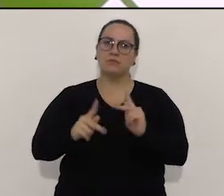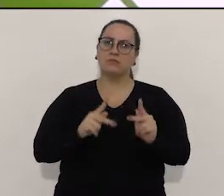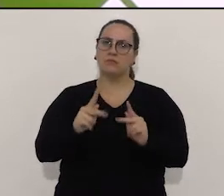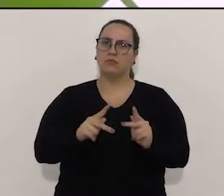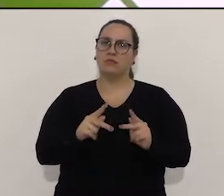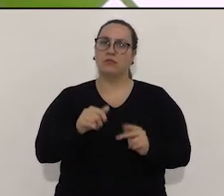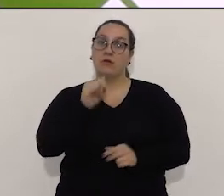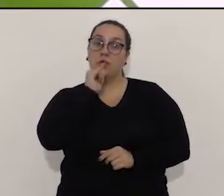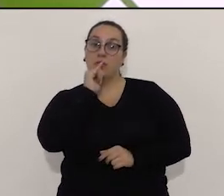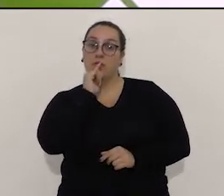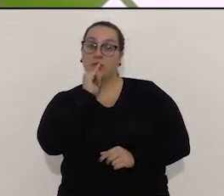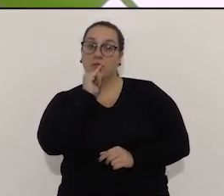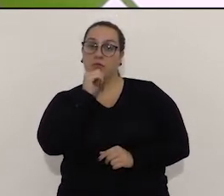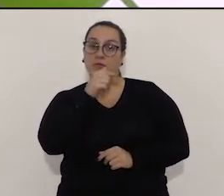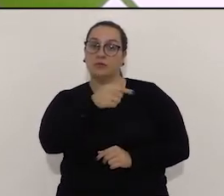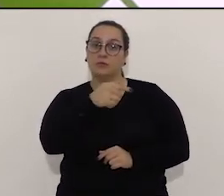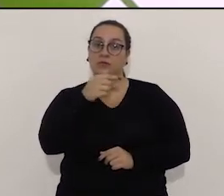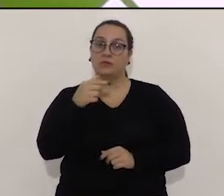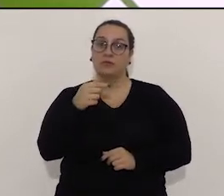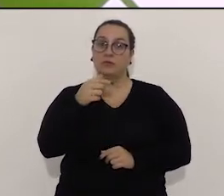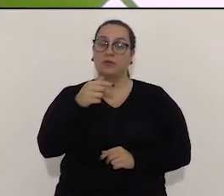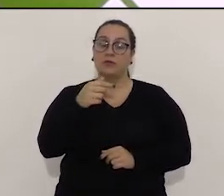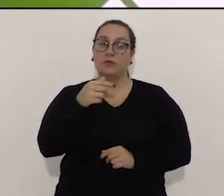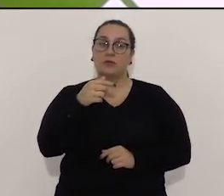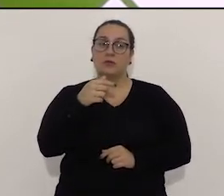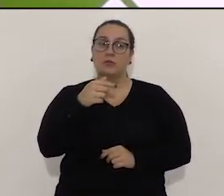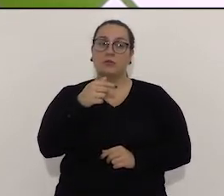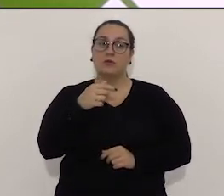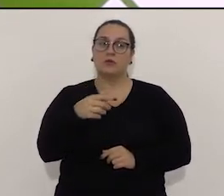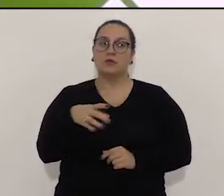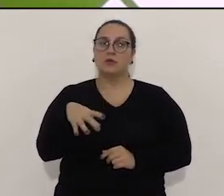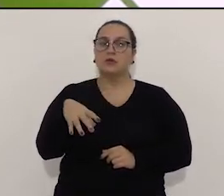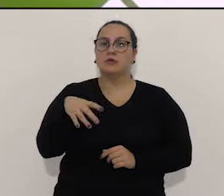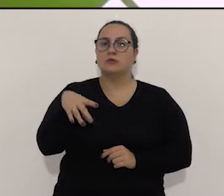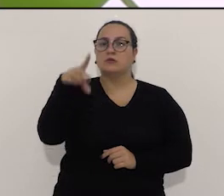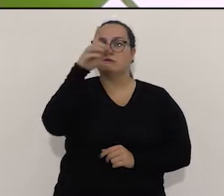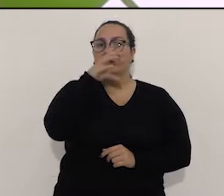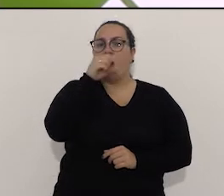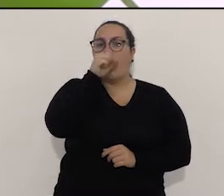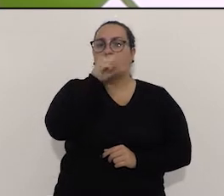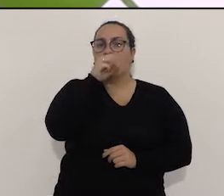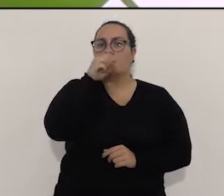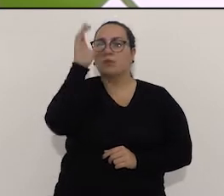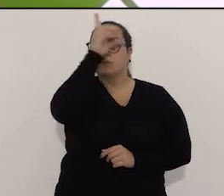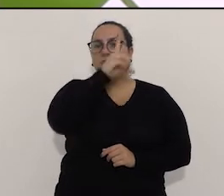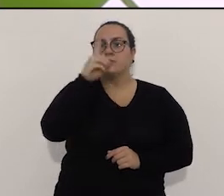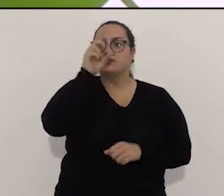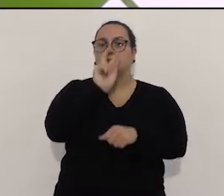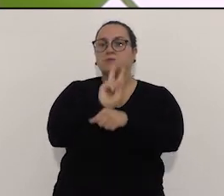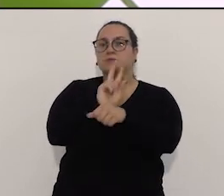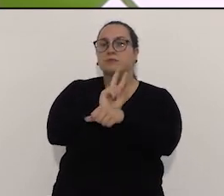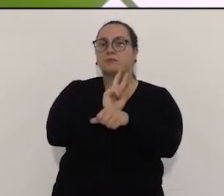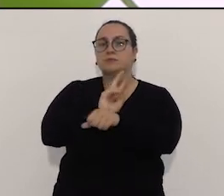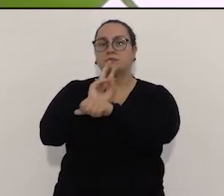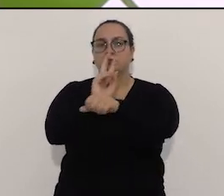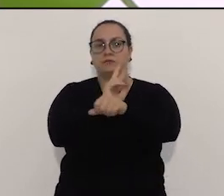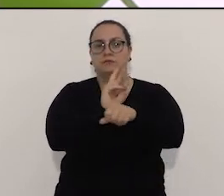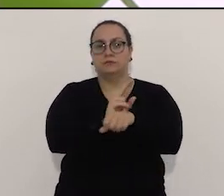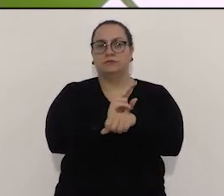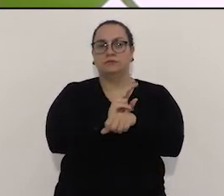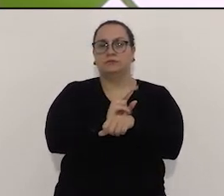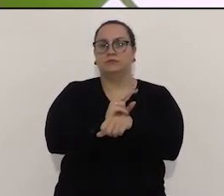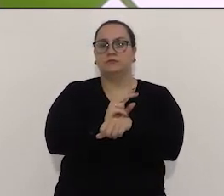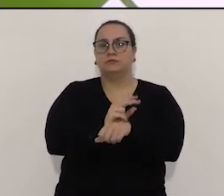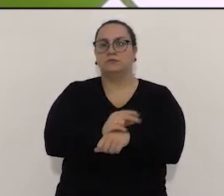É, eu acho que, por exemplo, as escolas, no final de semana, elas têm quem cuide delas, né? Então, gente pretende ter uma